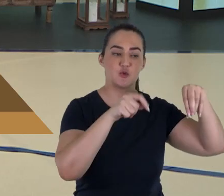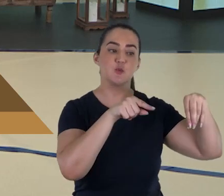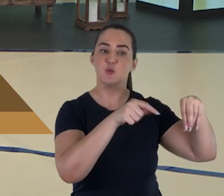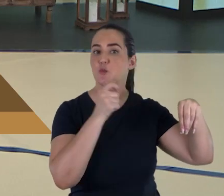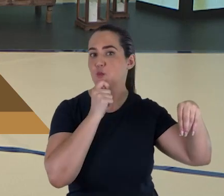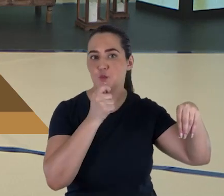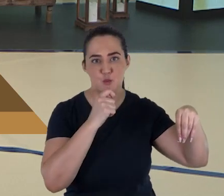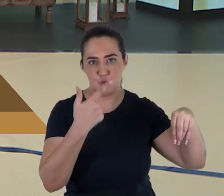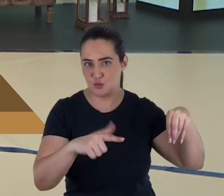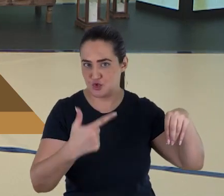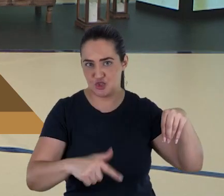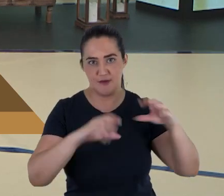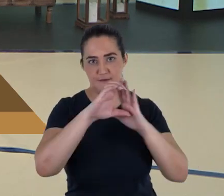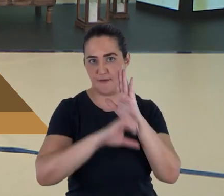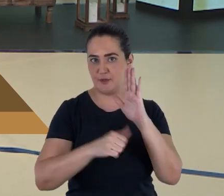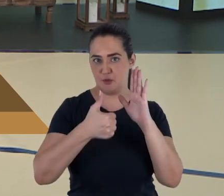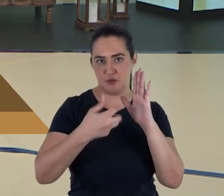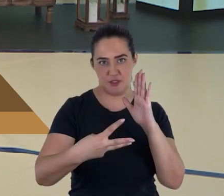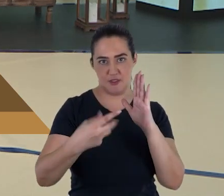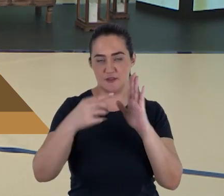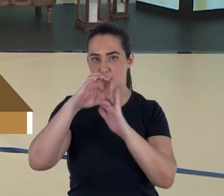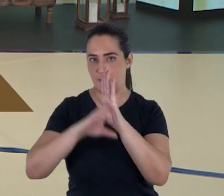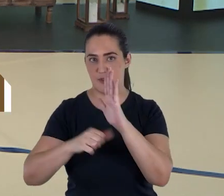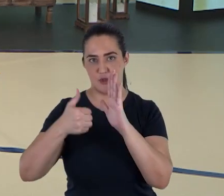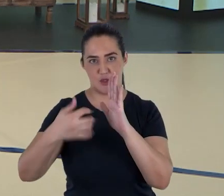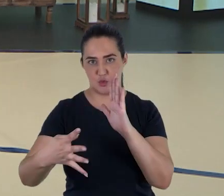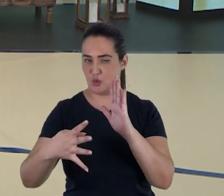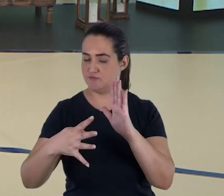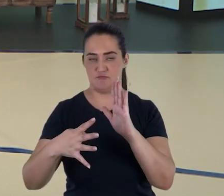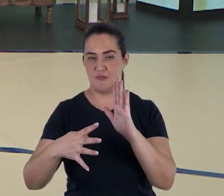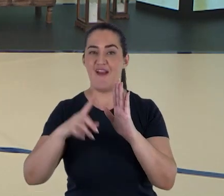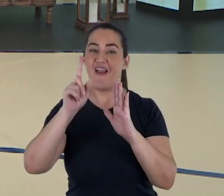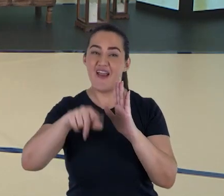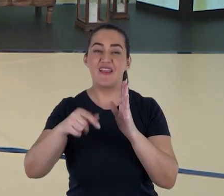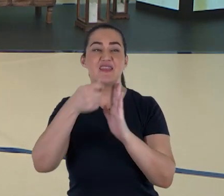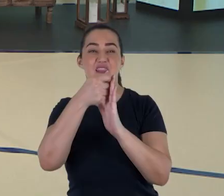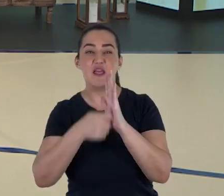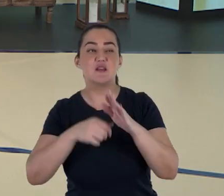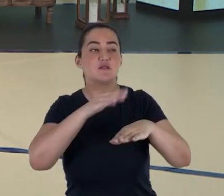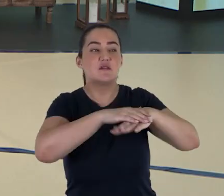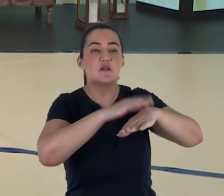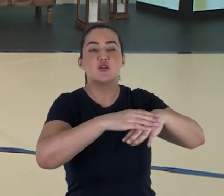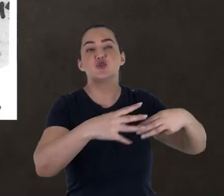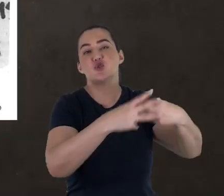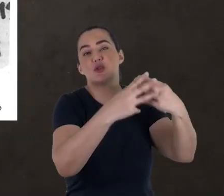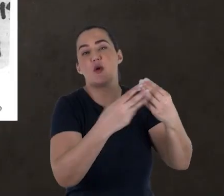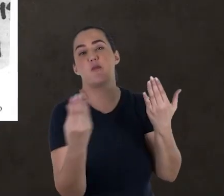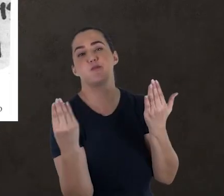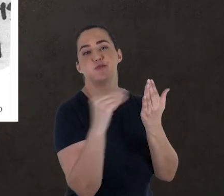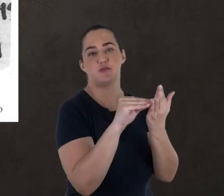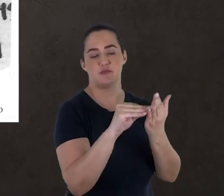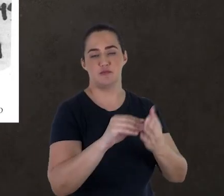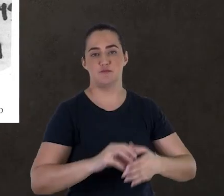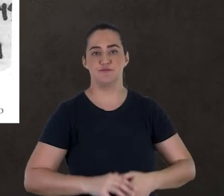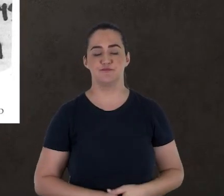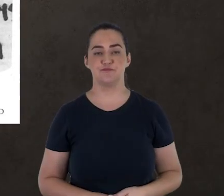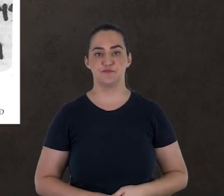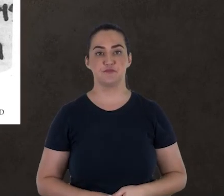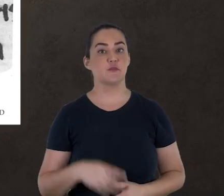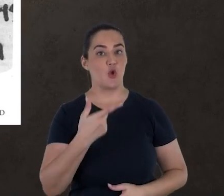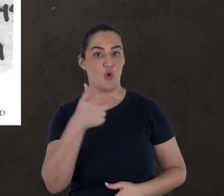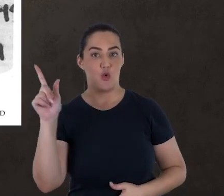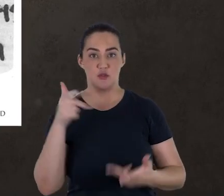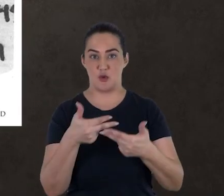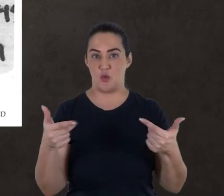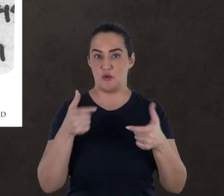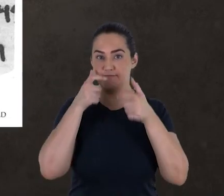daqueles manuscritos em hebraico que os judeus produziram. São textos que foram acrescentados. Outra coisa interessante de